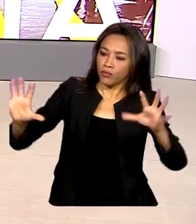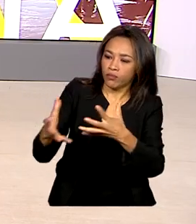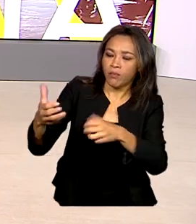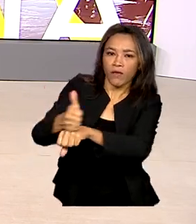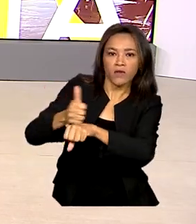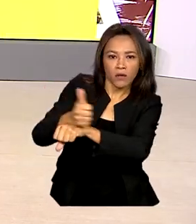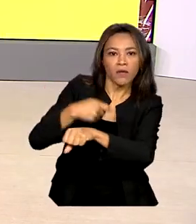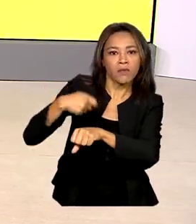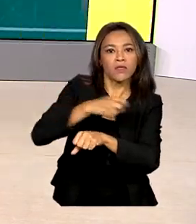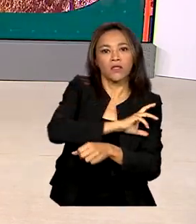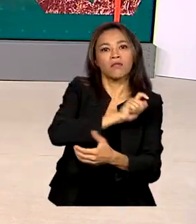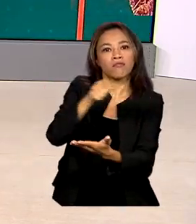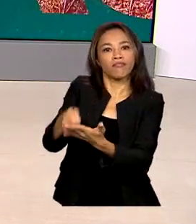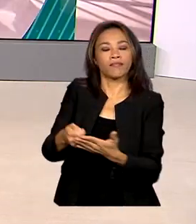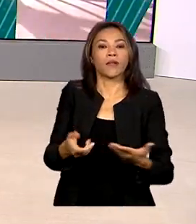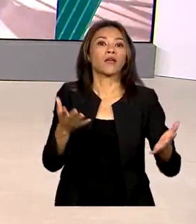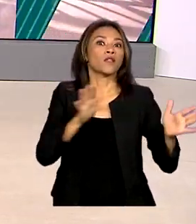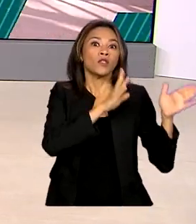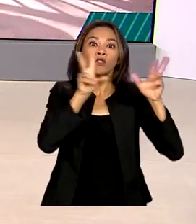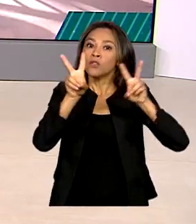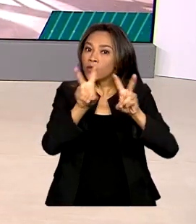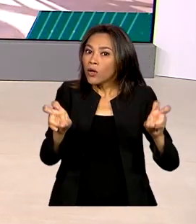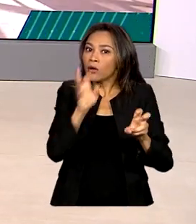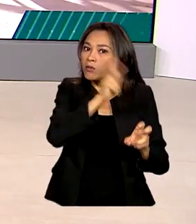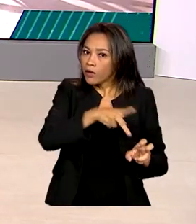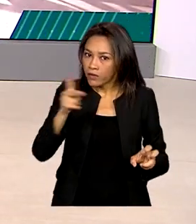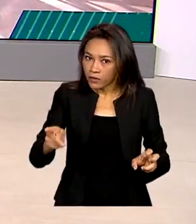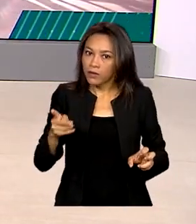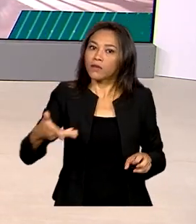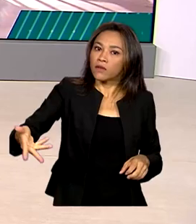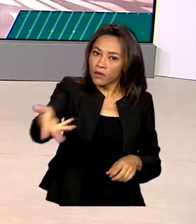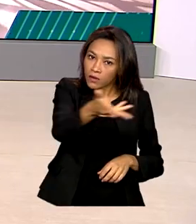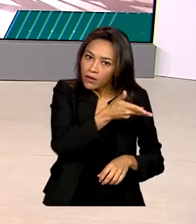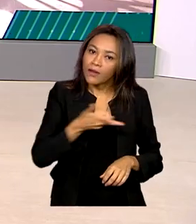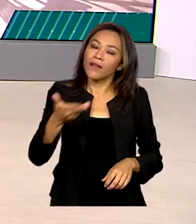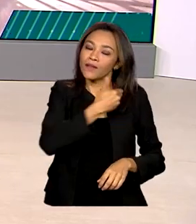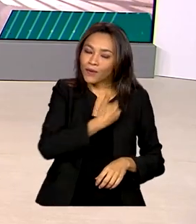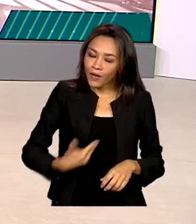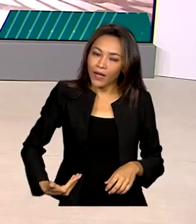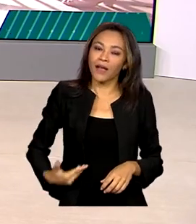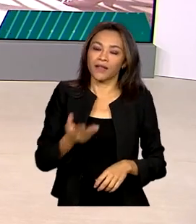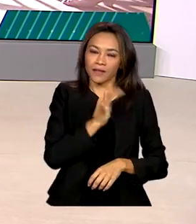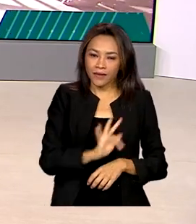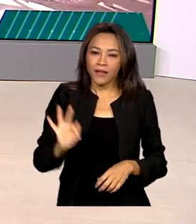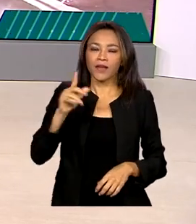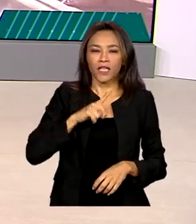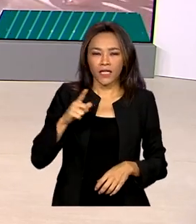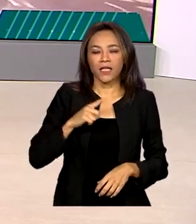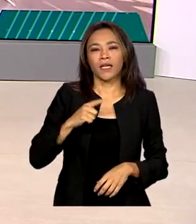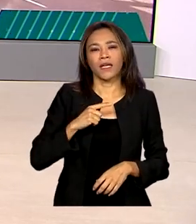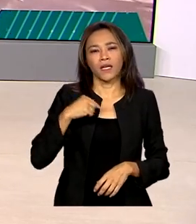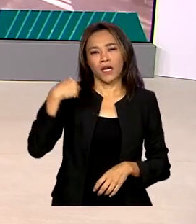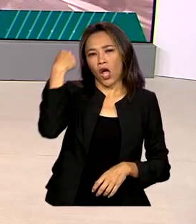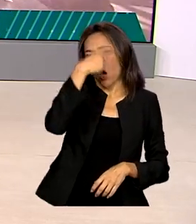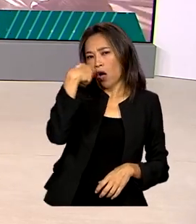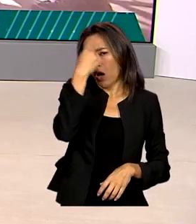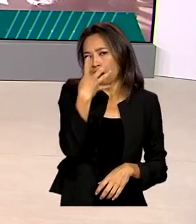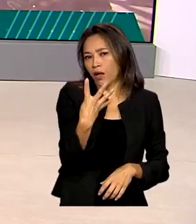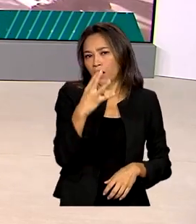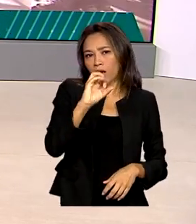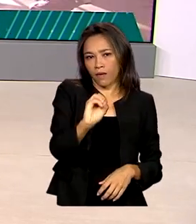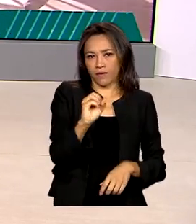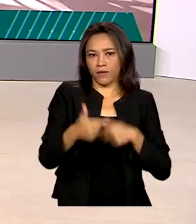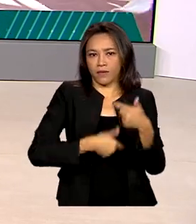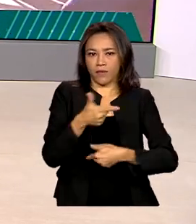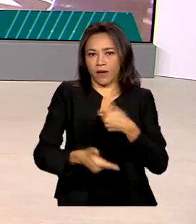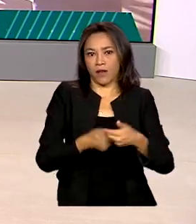No caso do magistério, é aplicável aos profissionais da rede pública, que cumprem jornada de pelo menos 40 horas